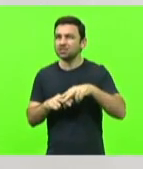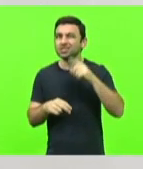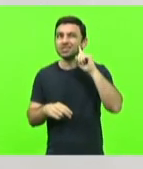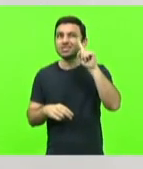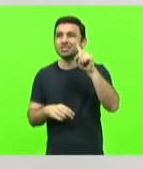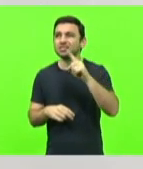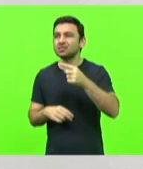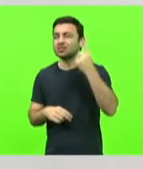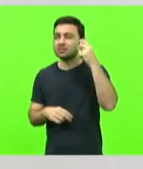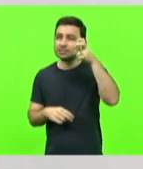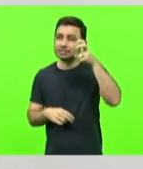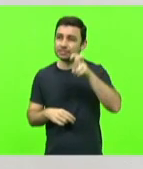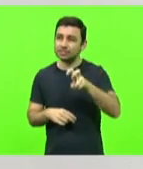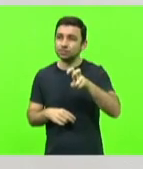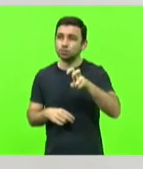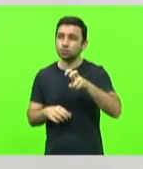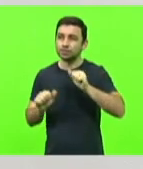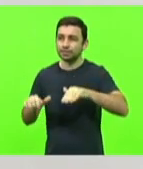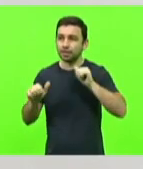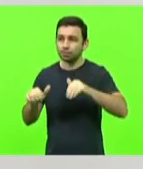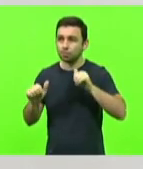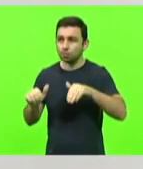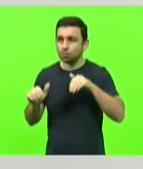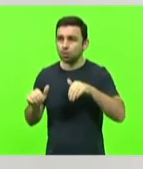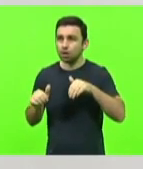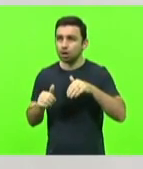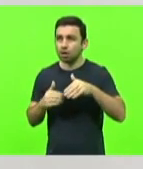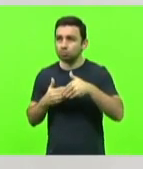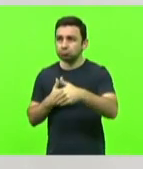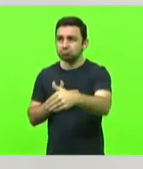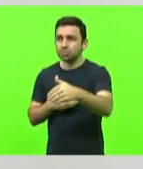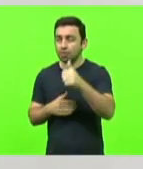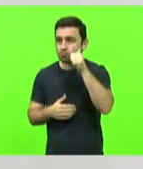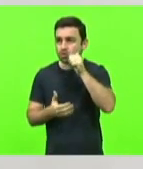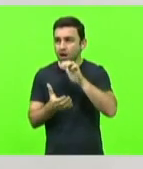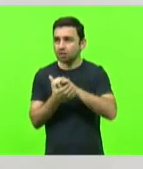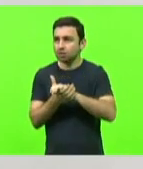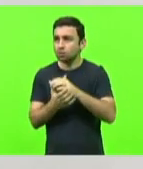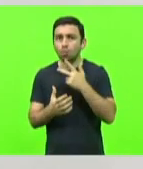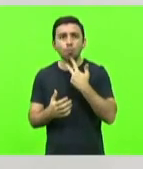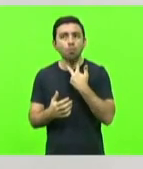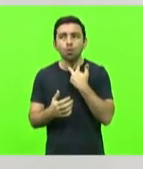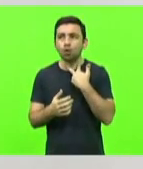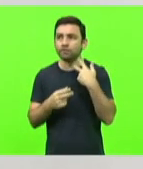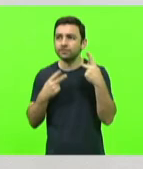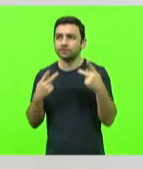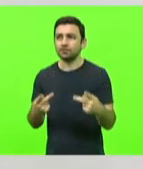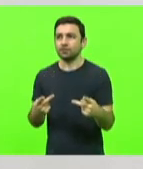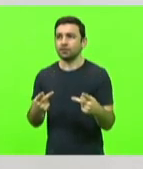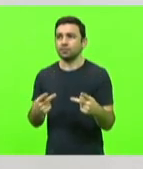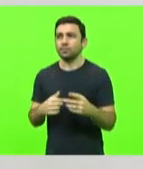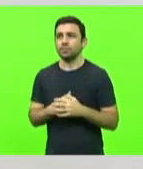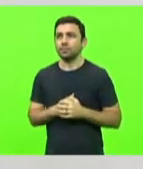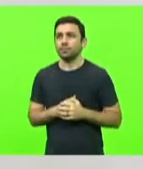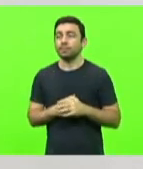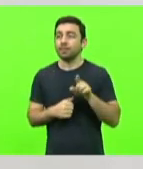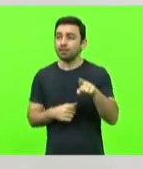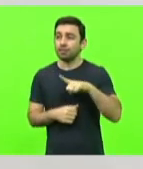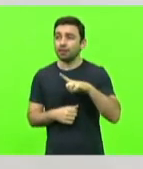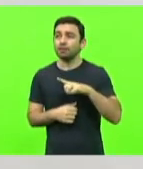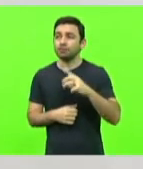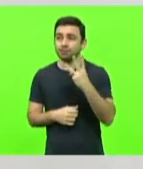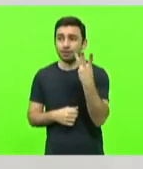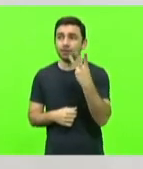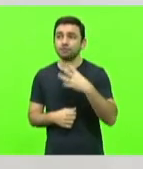5 de setembro, a esposa não pôde ainda fazer visita para ele, ele tem 3 filhos,